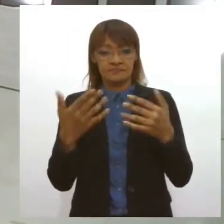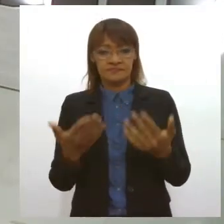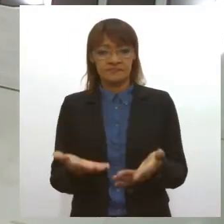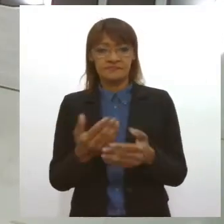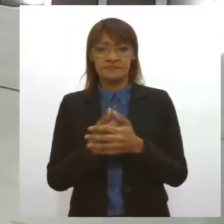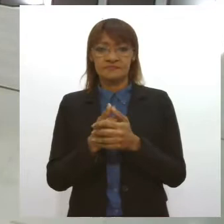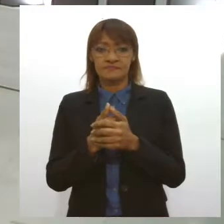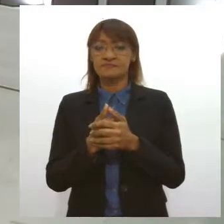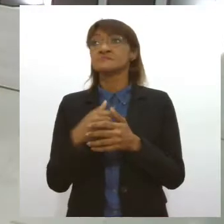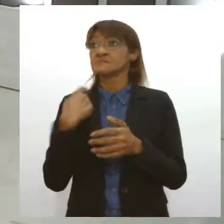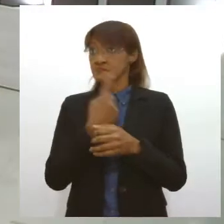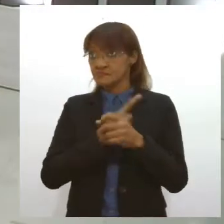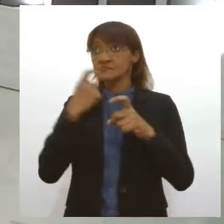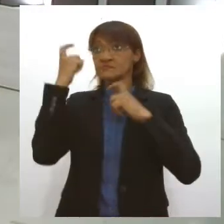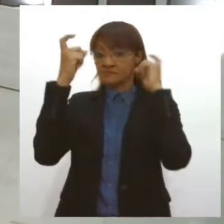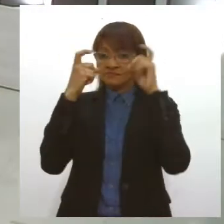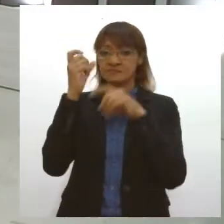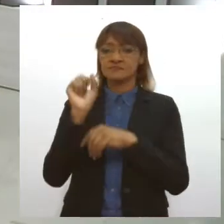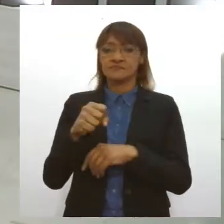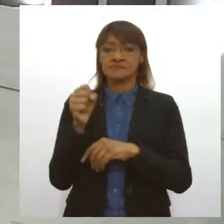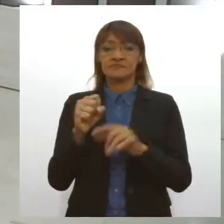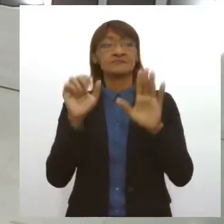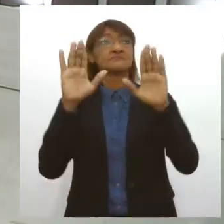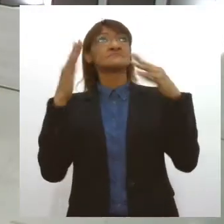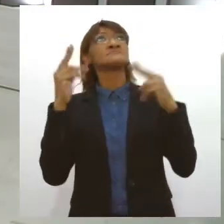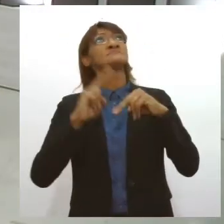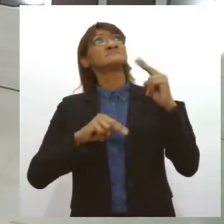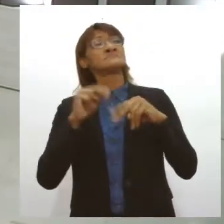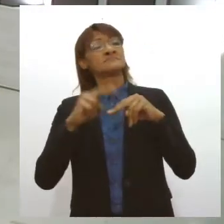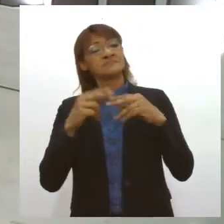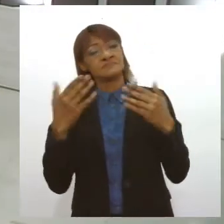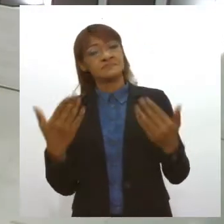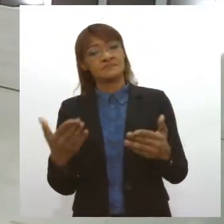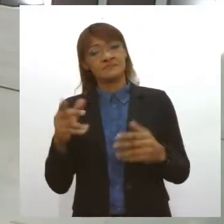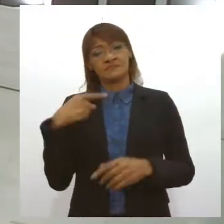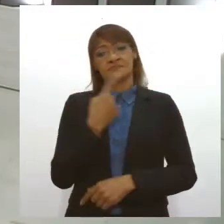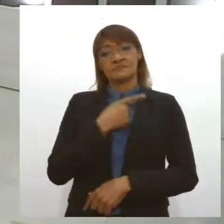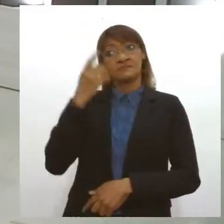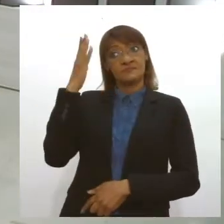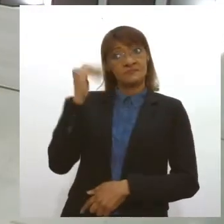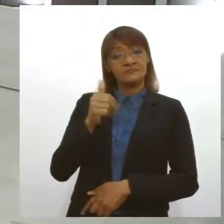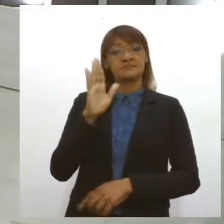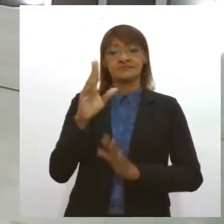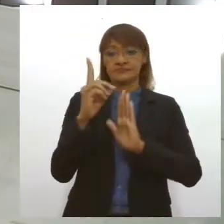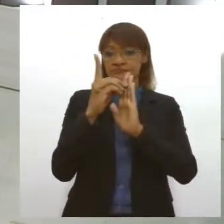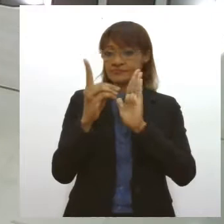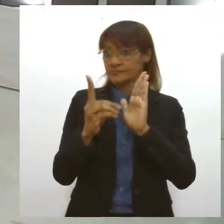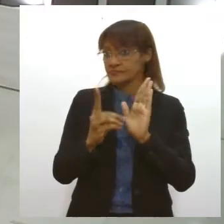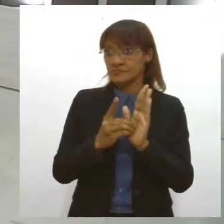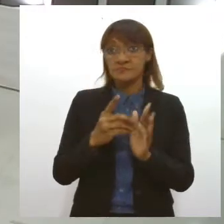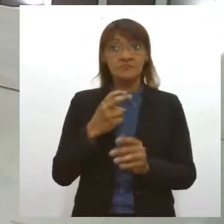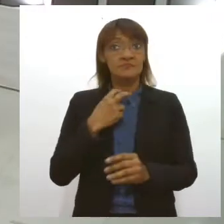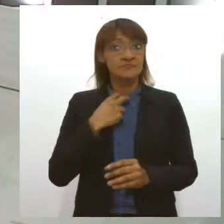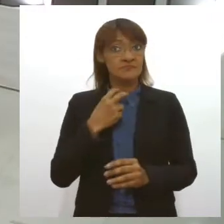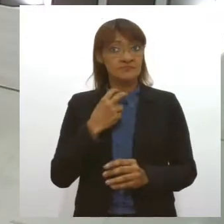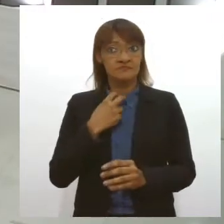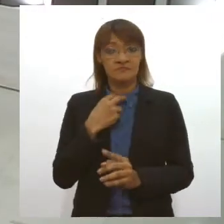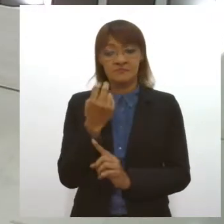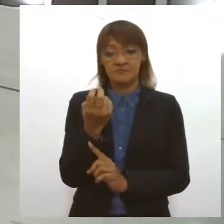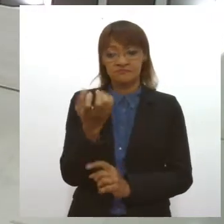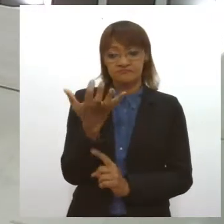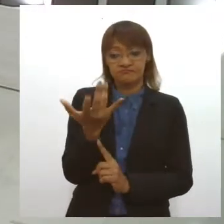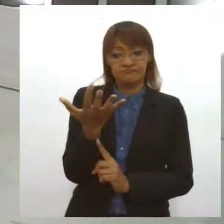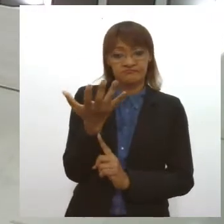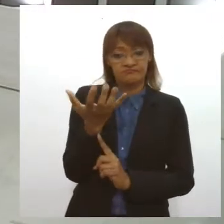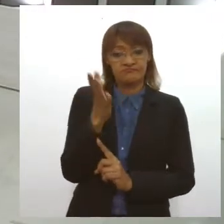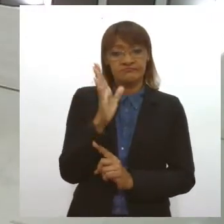e tem essa preocupação dos festejos juninos. Mesmo a gente sabendo que tem o decreto que não pode acender fogueira, soltar fogos,